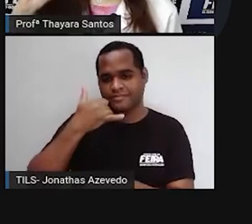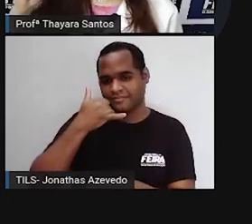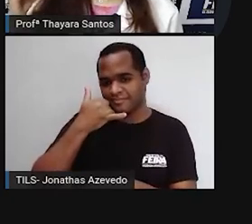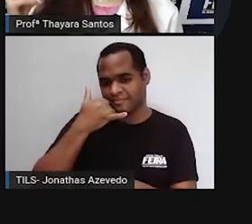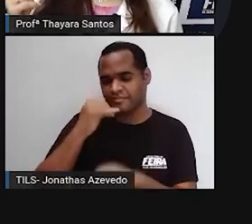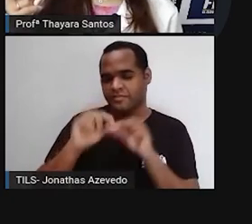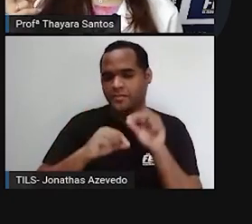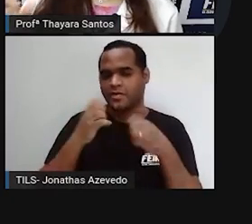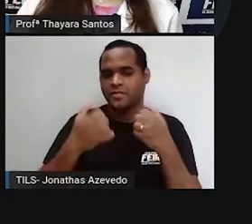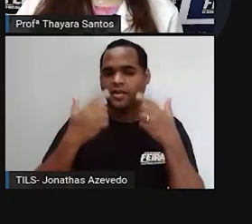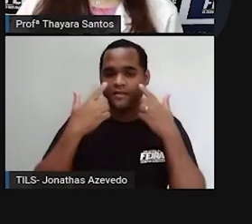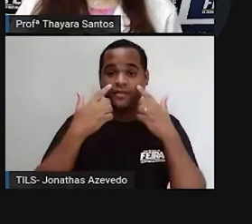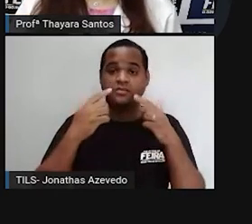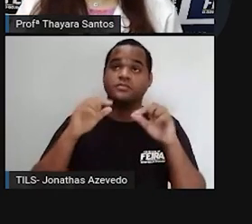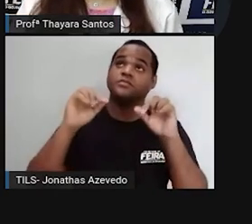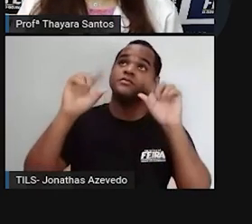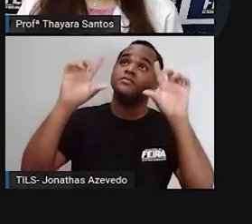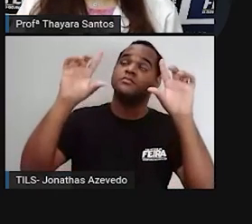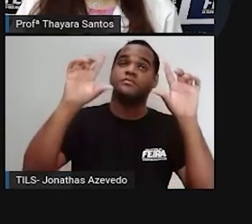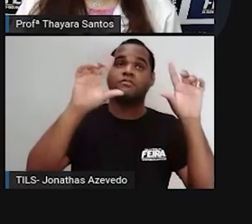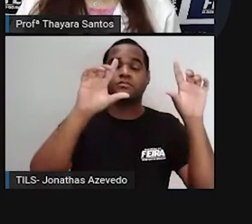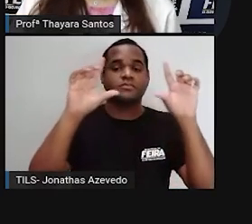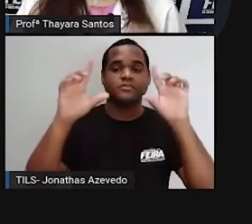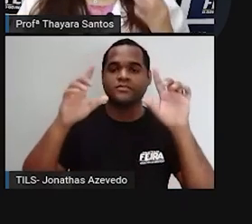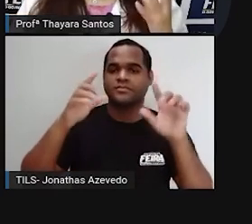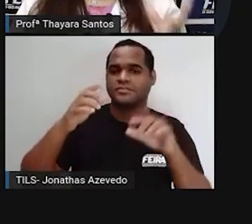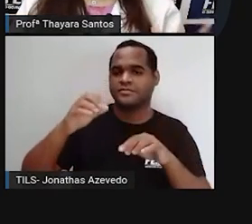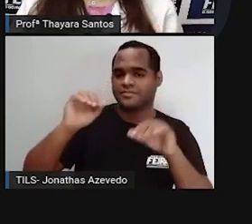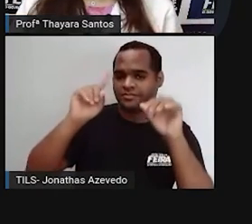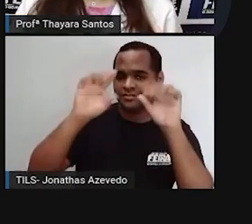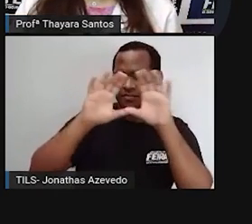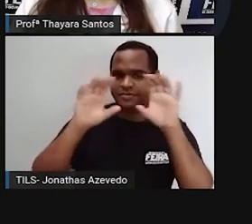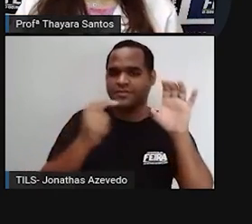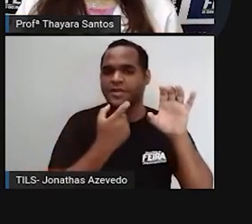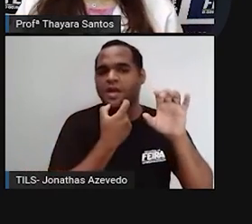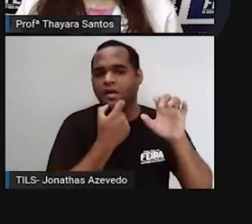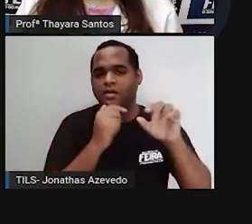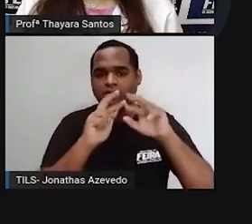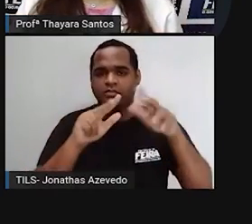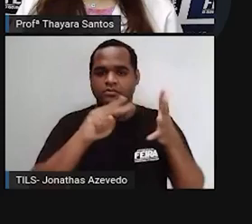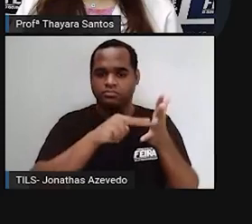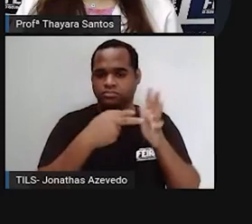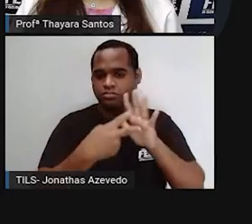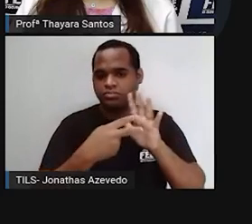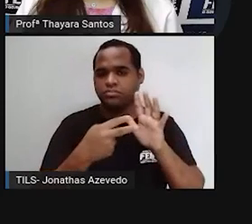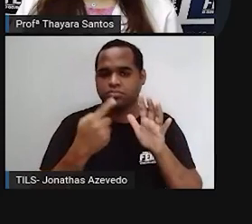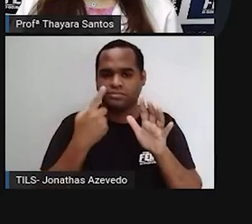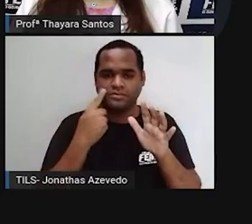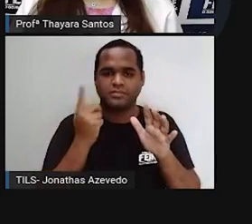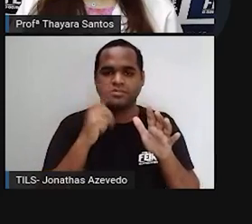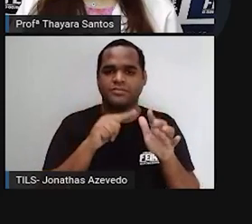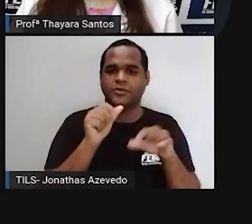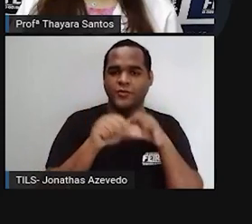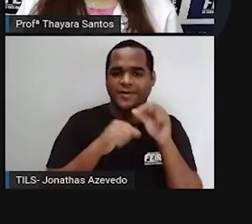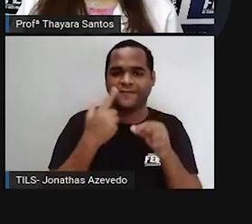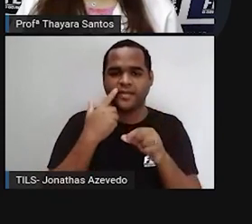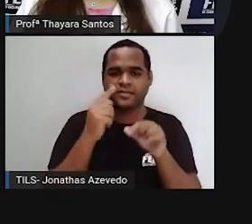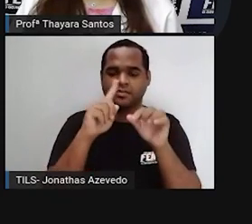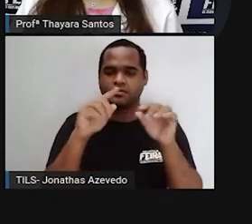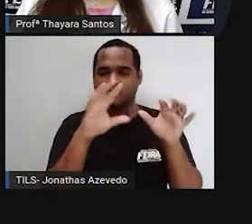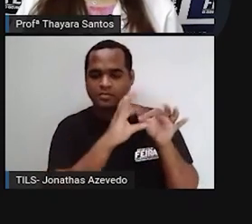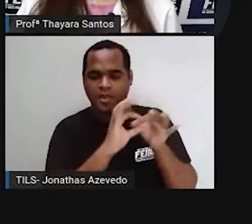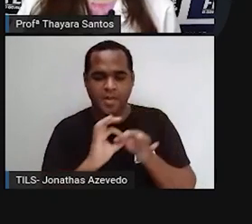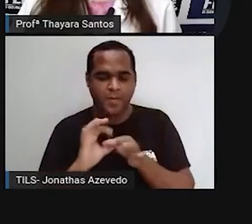aponta ele para o céu. Ele tem um probleminha porque está em inglês, mas a gente consegue ver aqui, ó, as constelações que estão